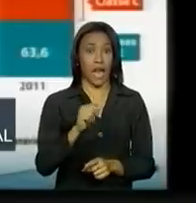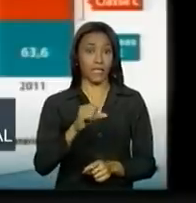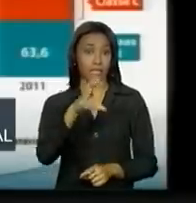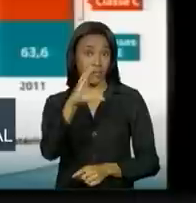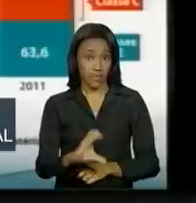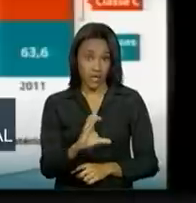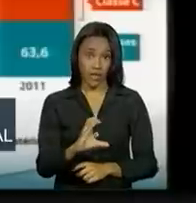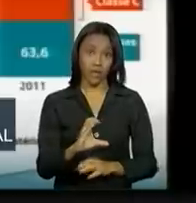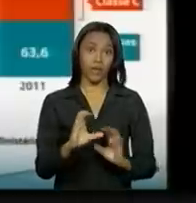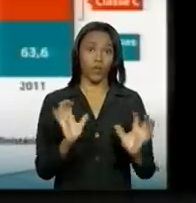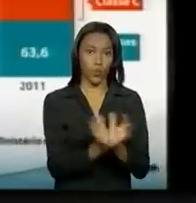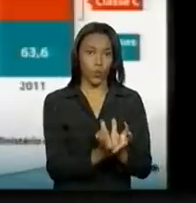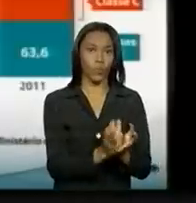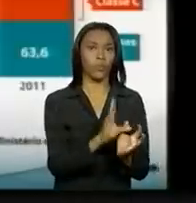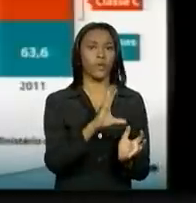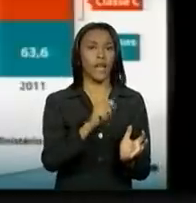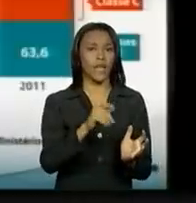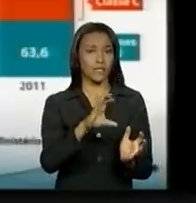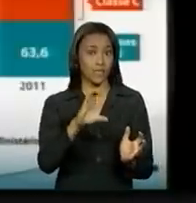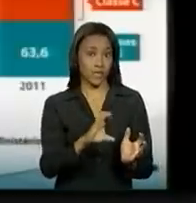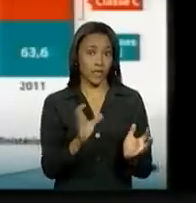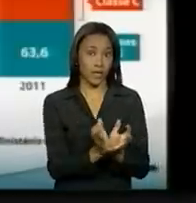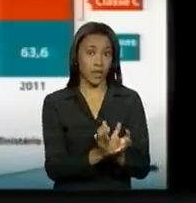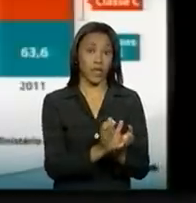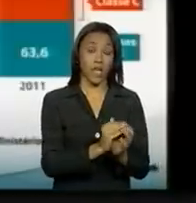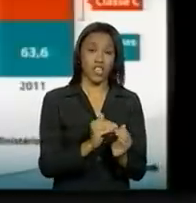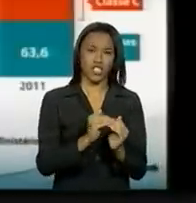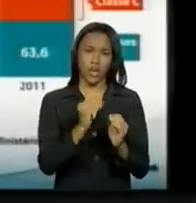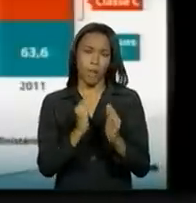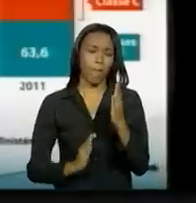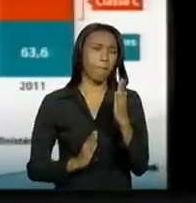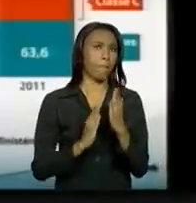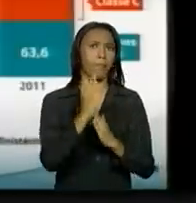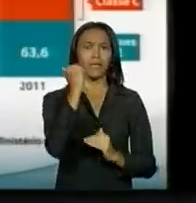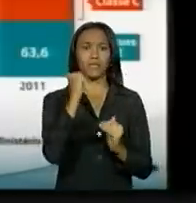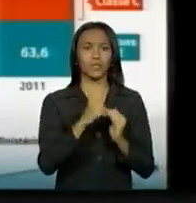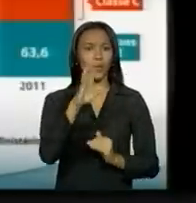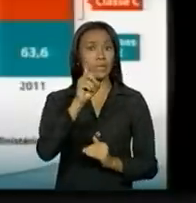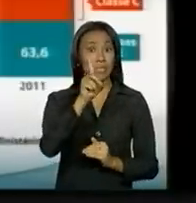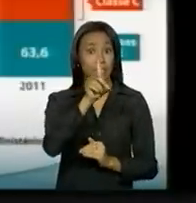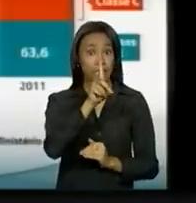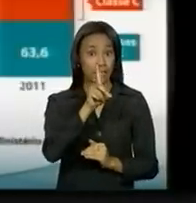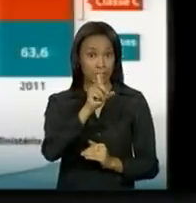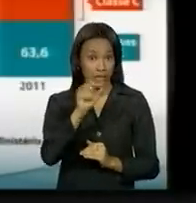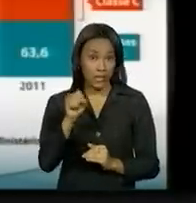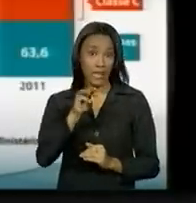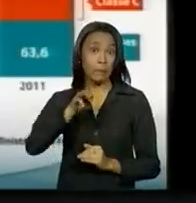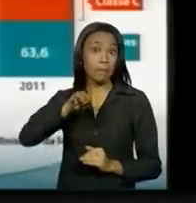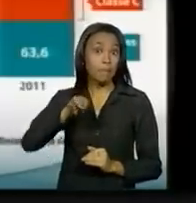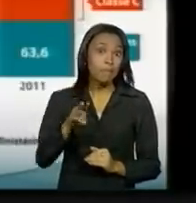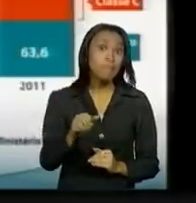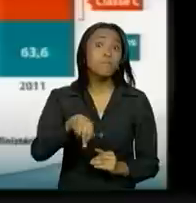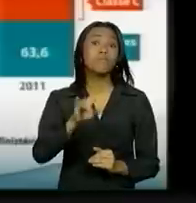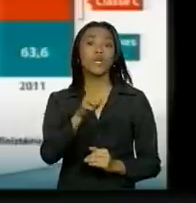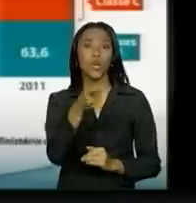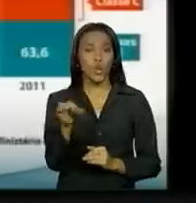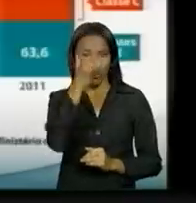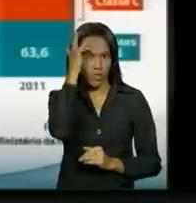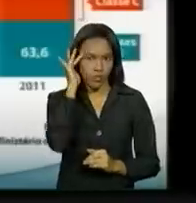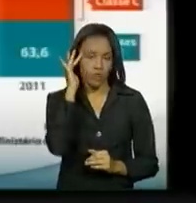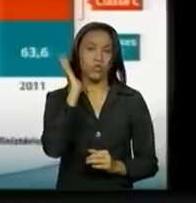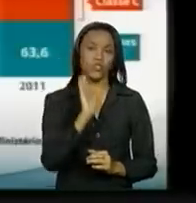que já passou os 100 milhões, a marca dos 100 milhões de pessoas, de consumidores,